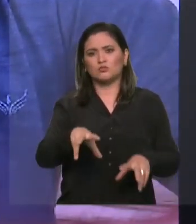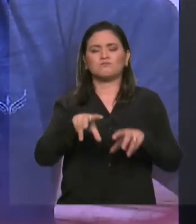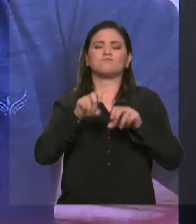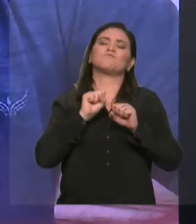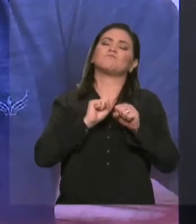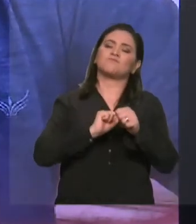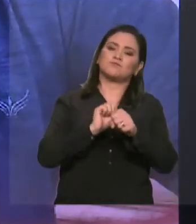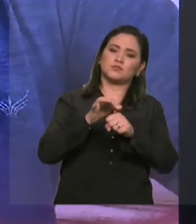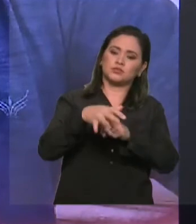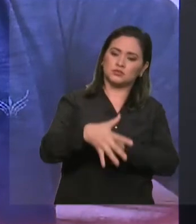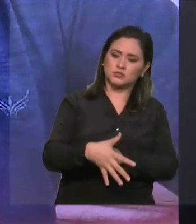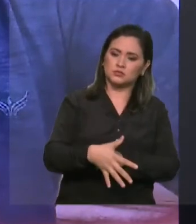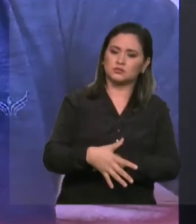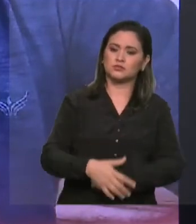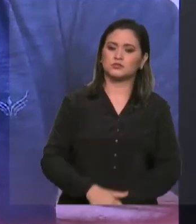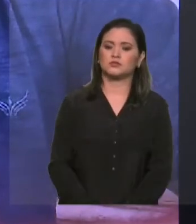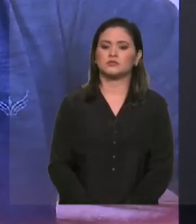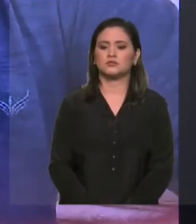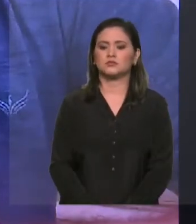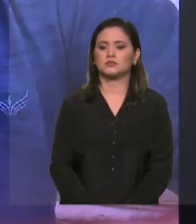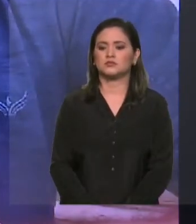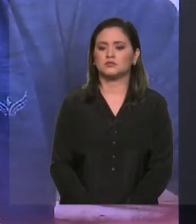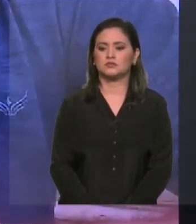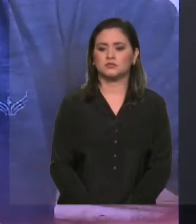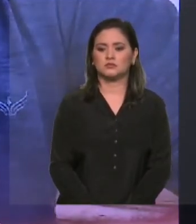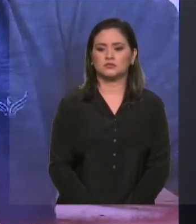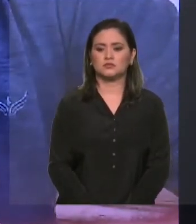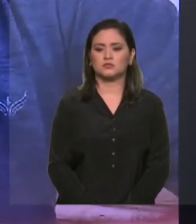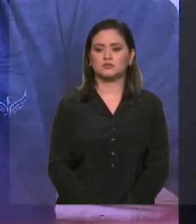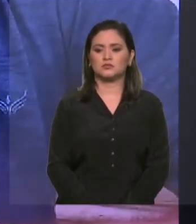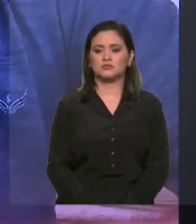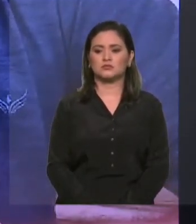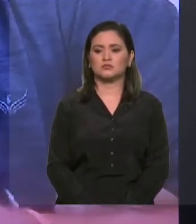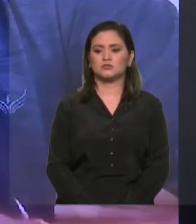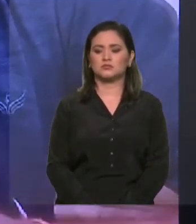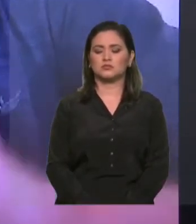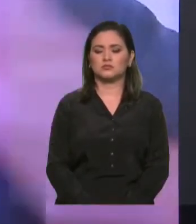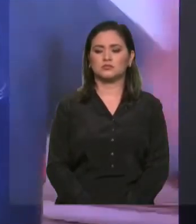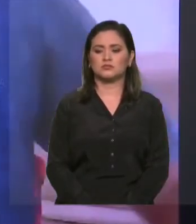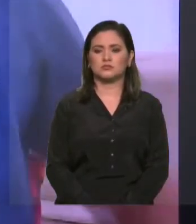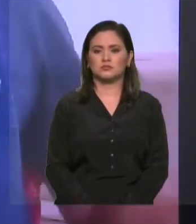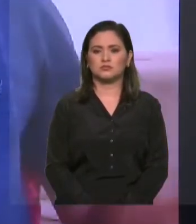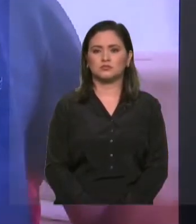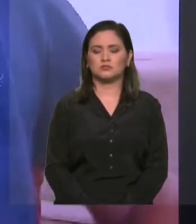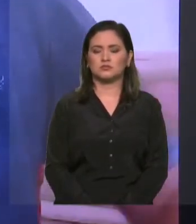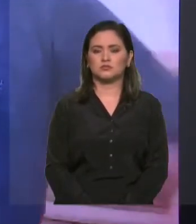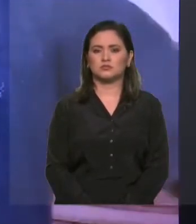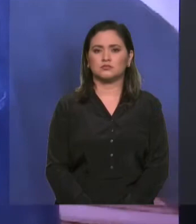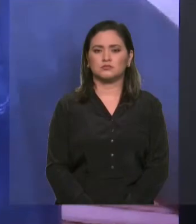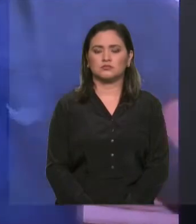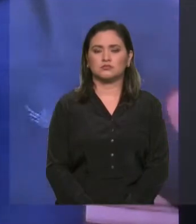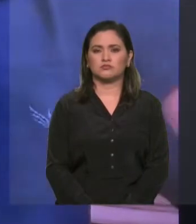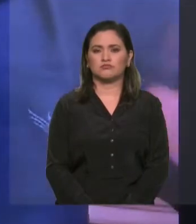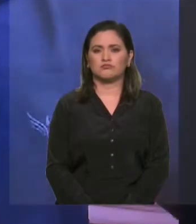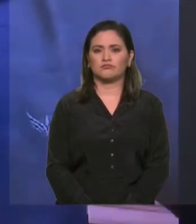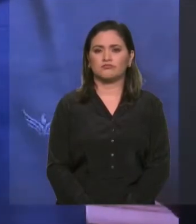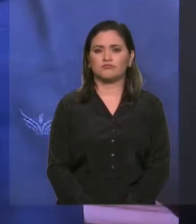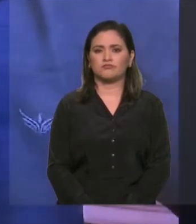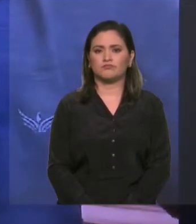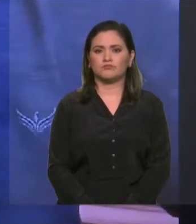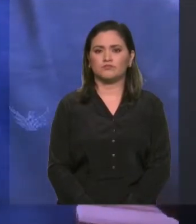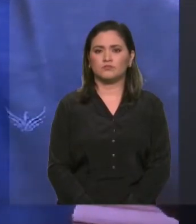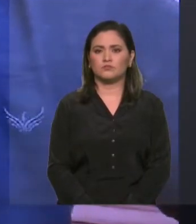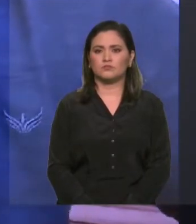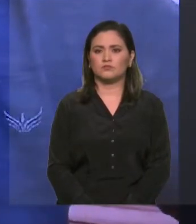e notificado em torno de 36 mil. Com esse propósito, na